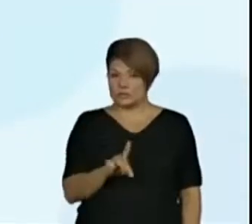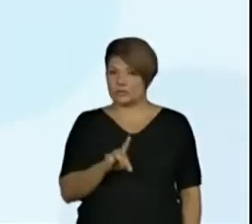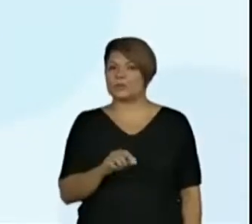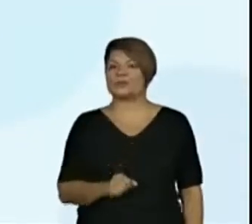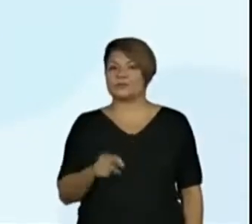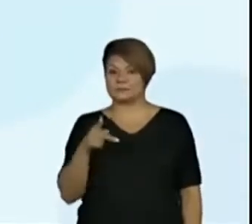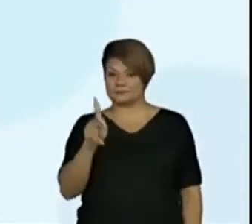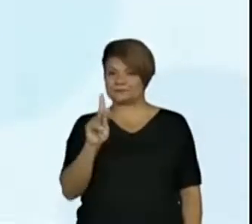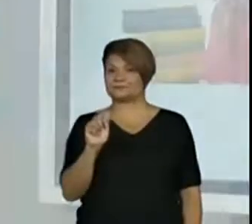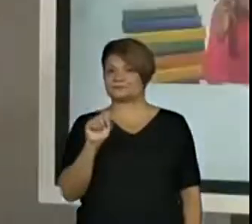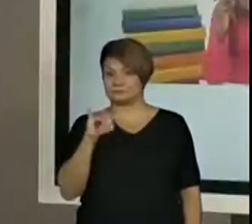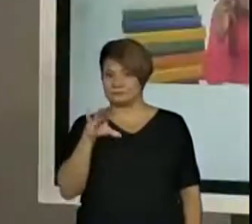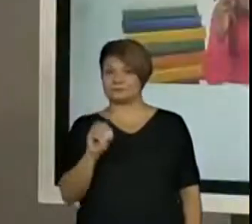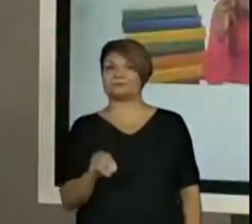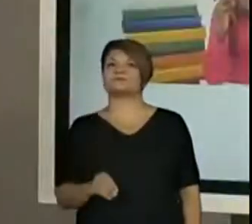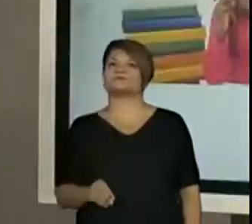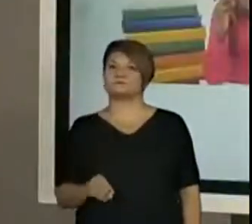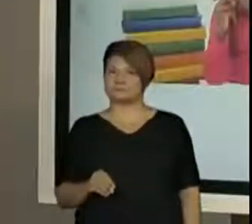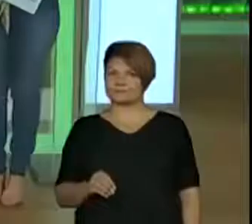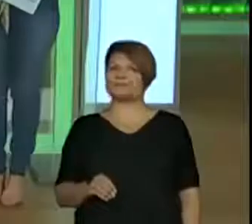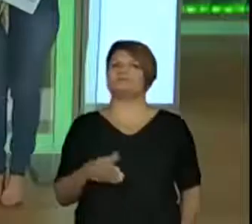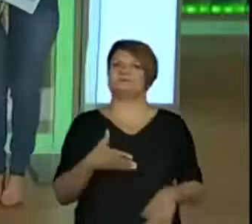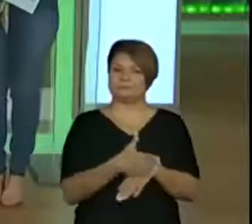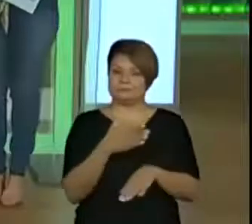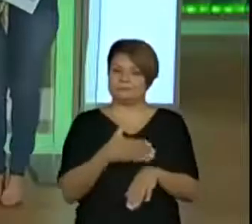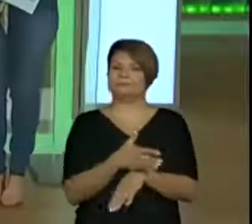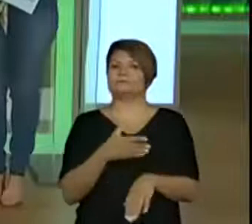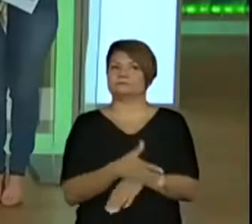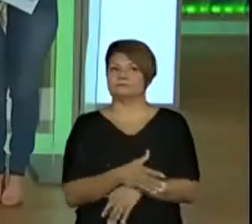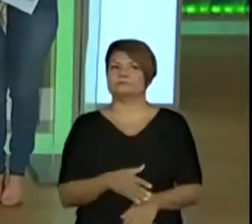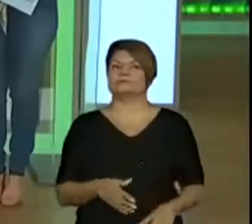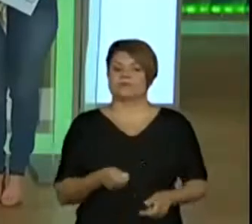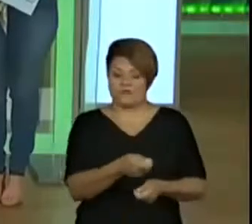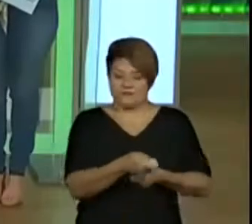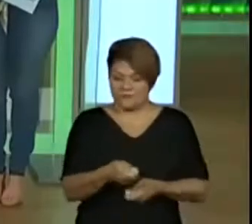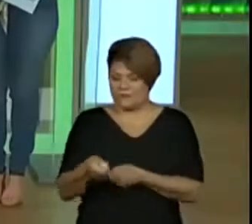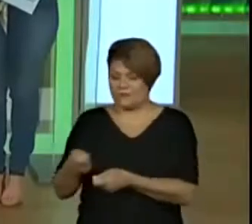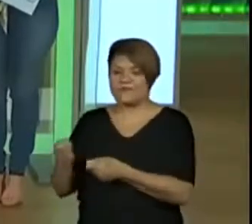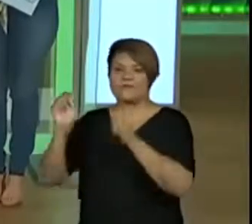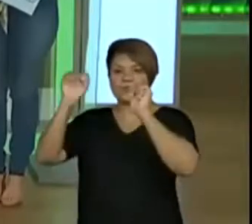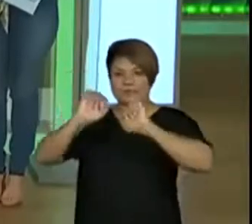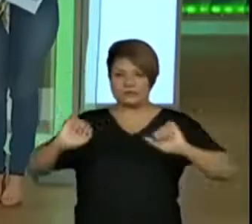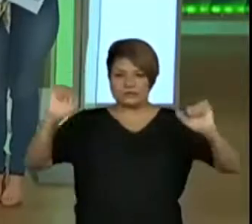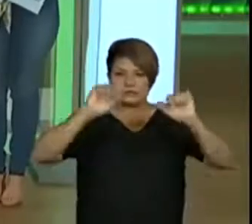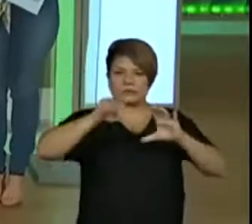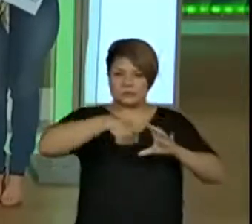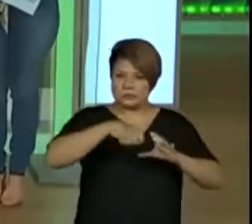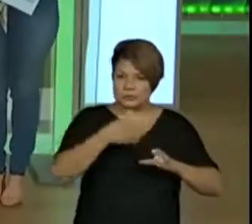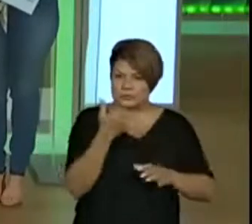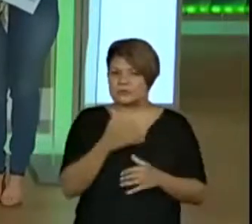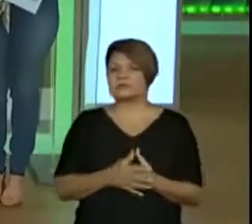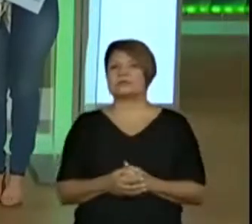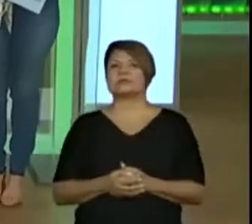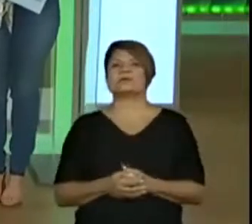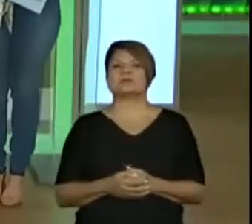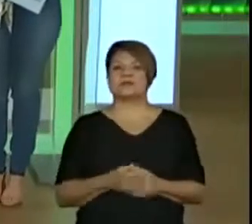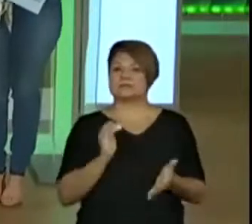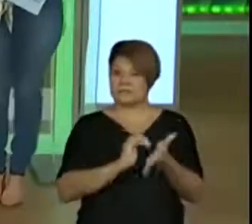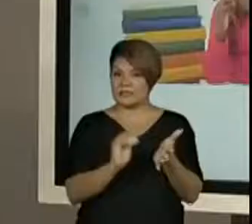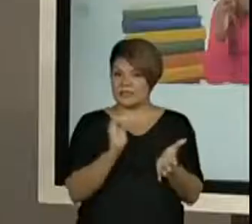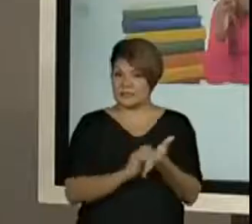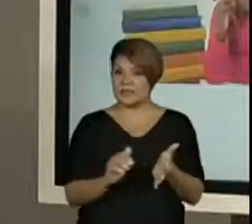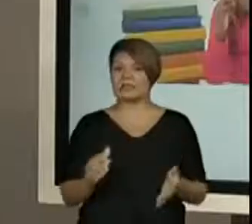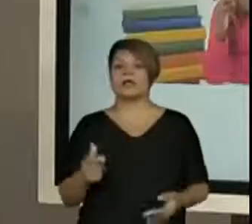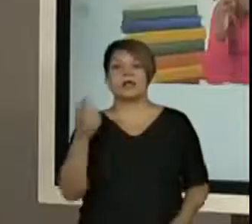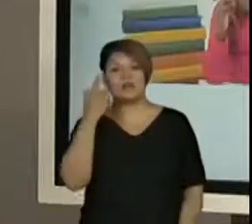Caio está lá participando bastante. Faxineiro, cozinheiro, secretário. Olha quanta